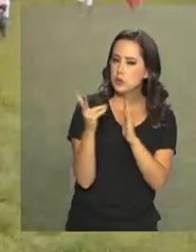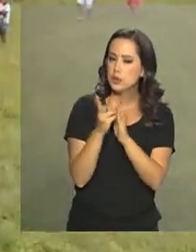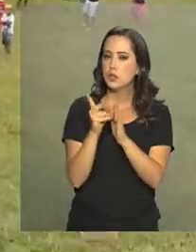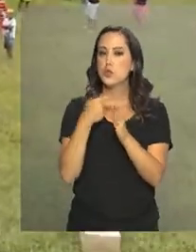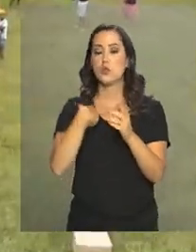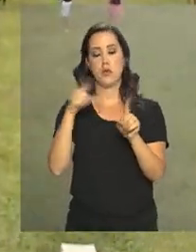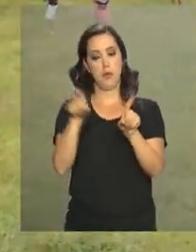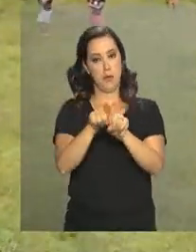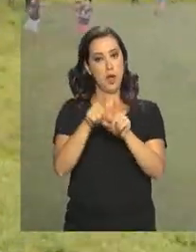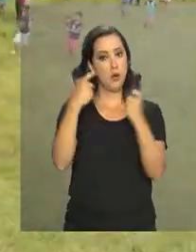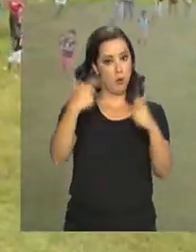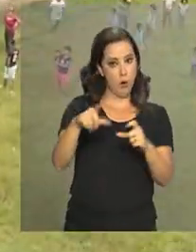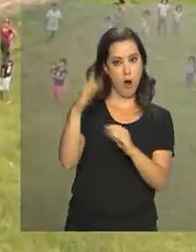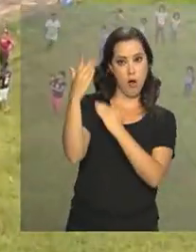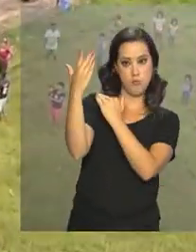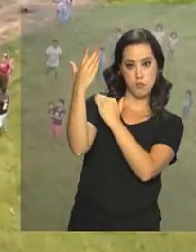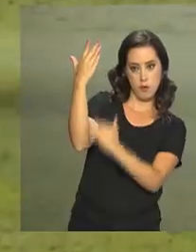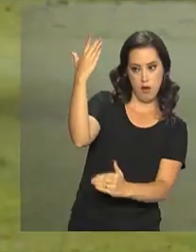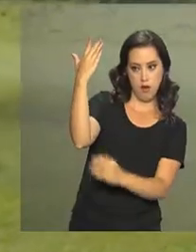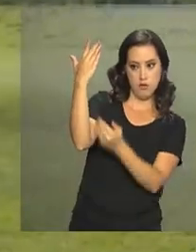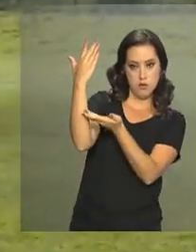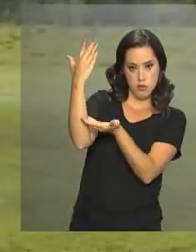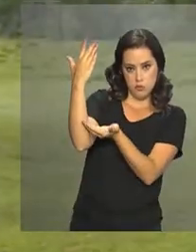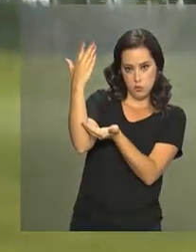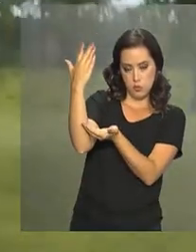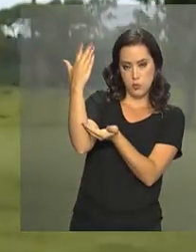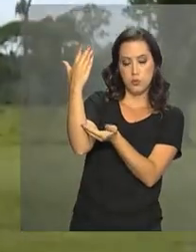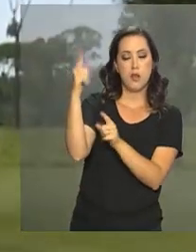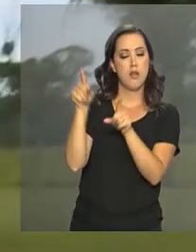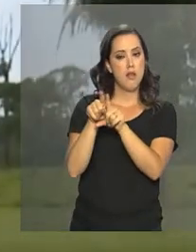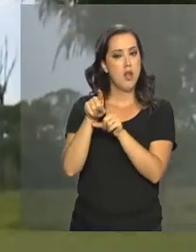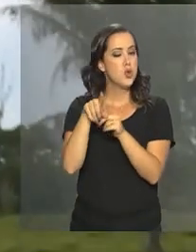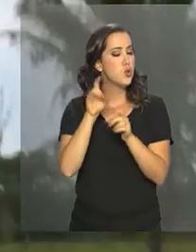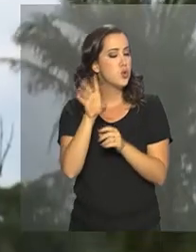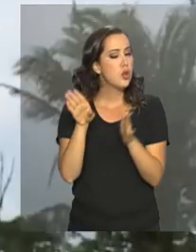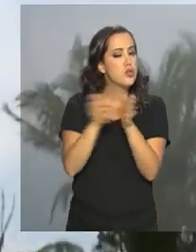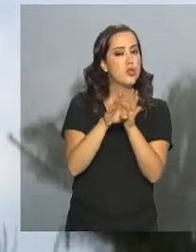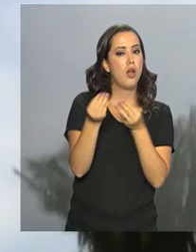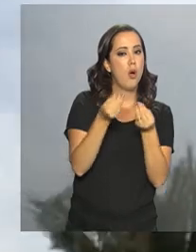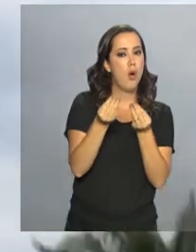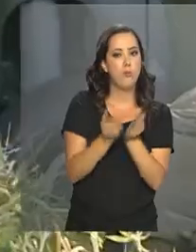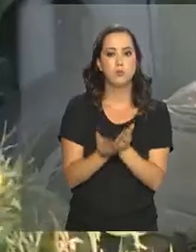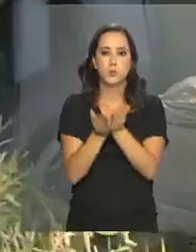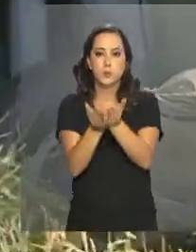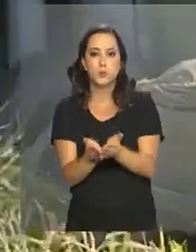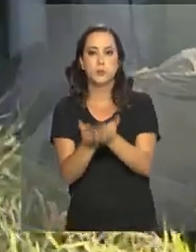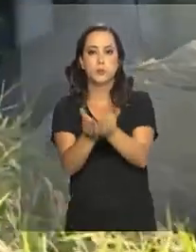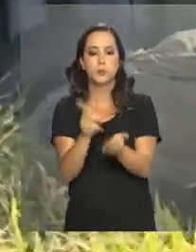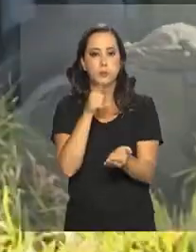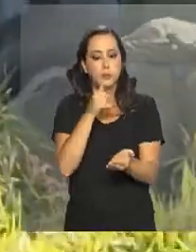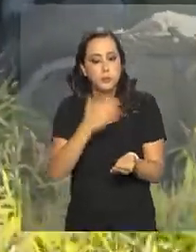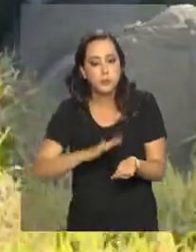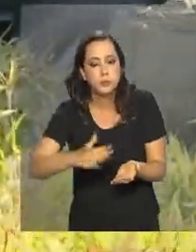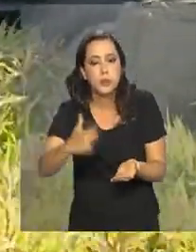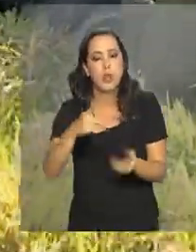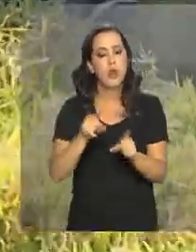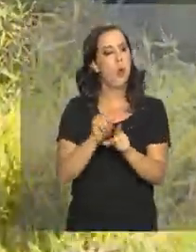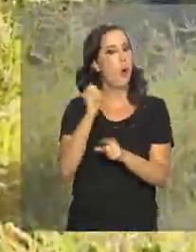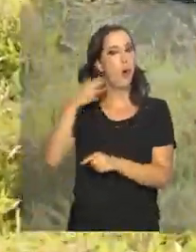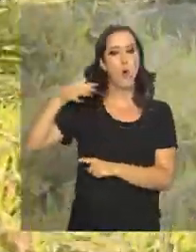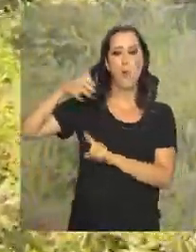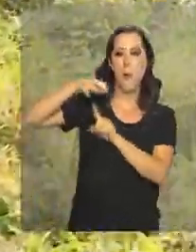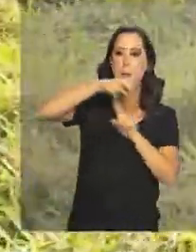vezes, o acesso a essas pessoas é só por rio ou helicóptero. Mesmo assim, o direito delas ao voto está